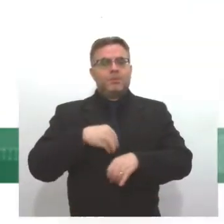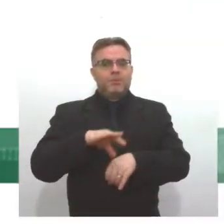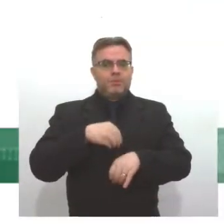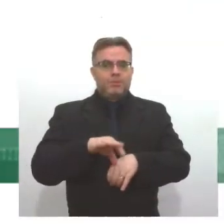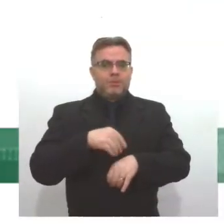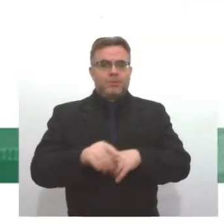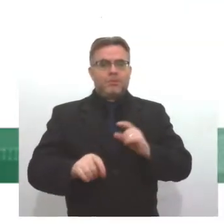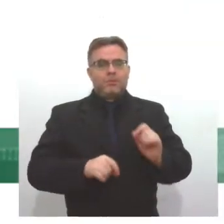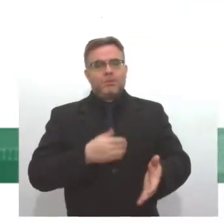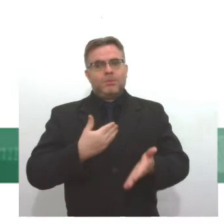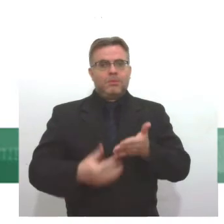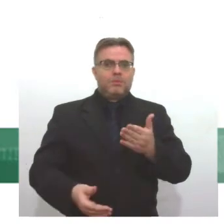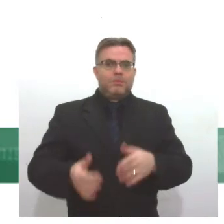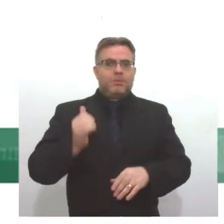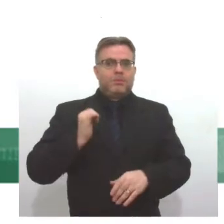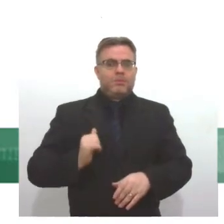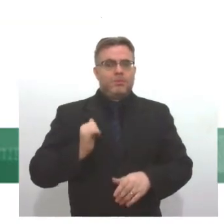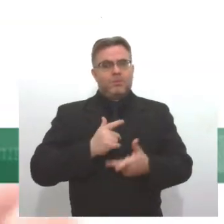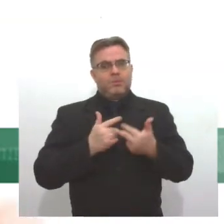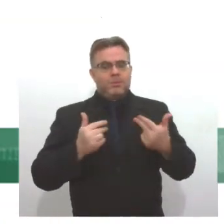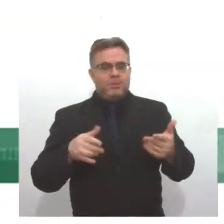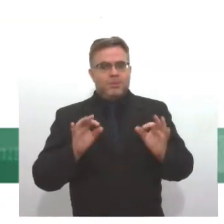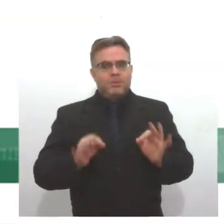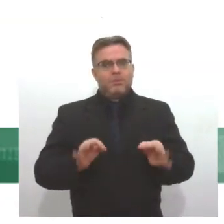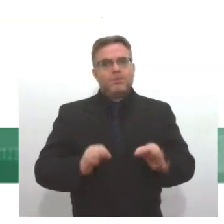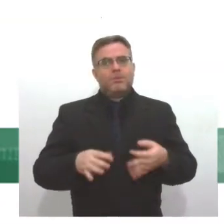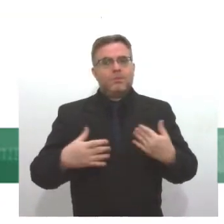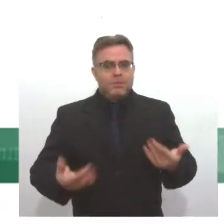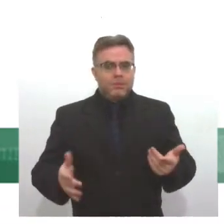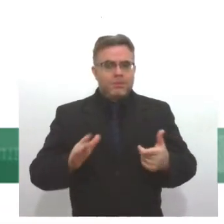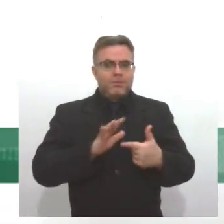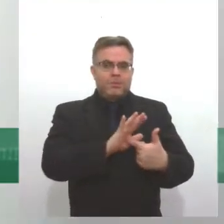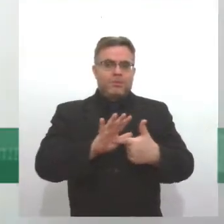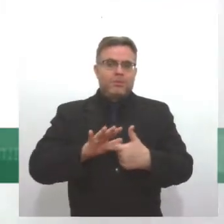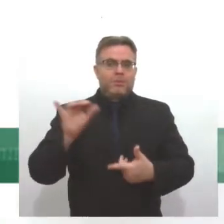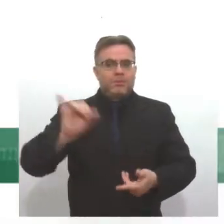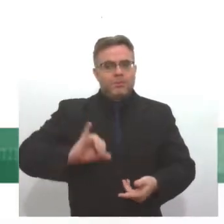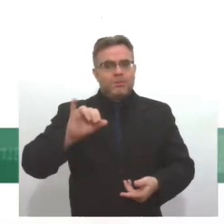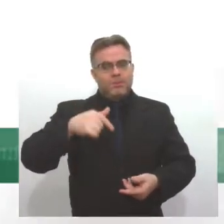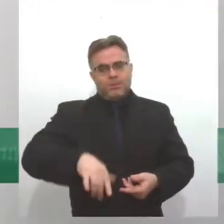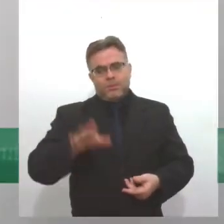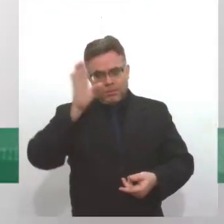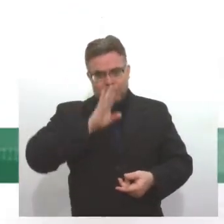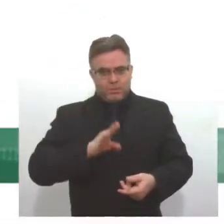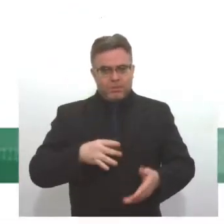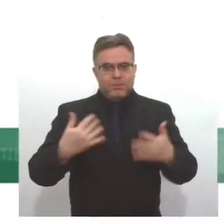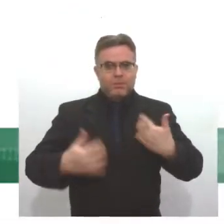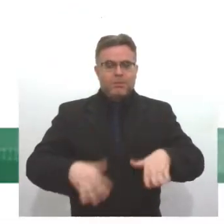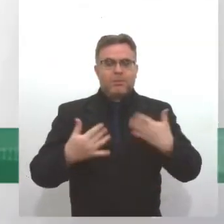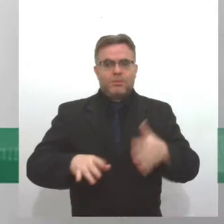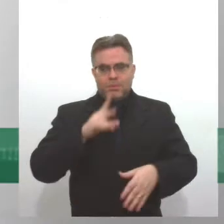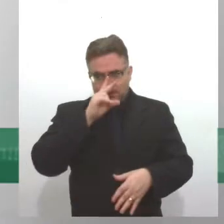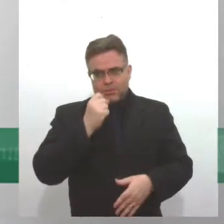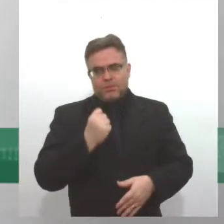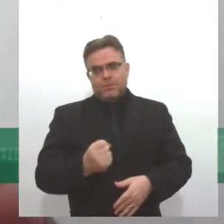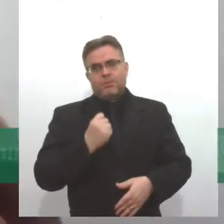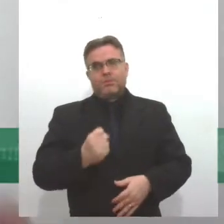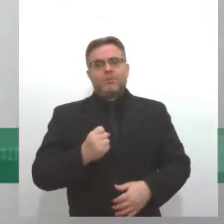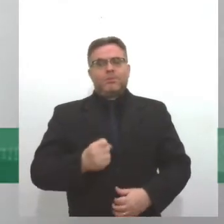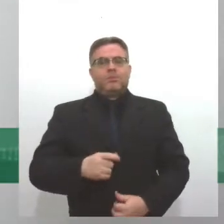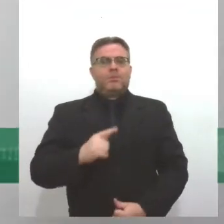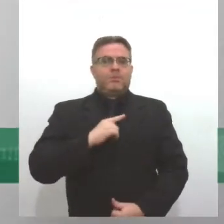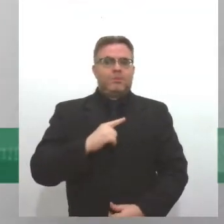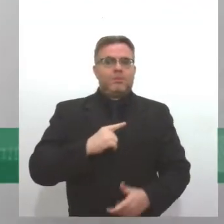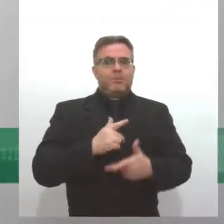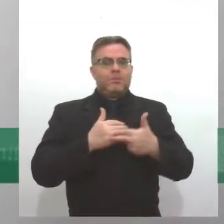perder o povo, sua família, alguma coisa nesse sentido. E vale ressaltar que o Instituto Cigano do Brasil está firme e forte no Estado de Sergipe. Nós temos cadeira no Conselho